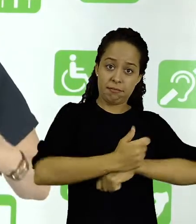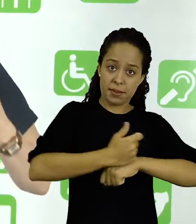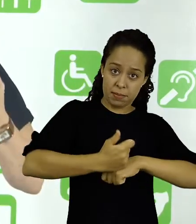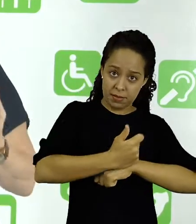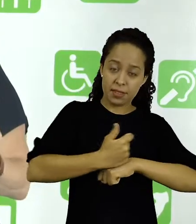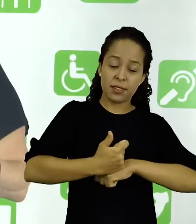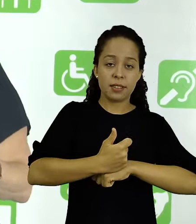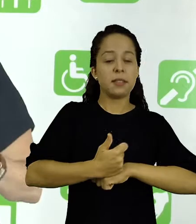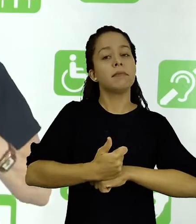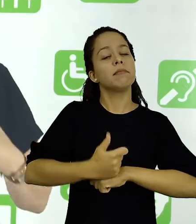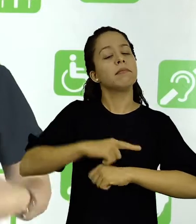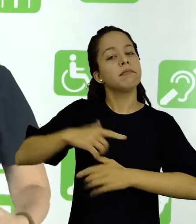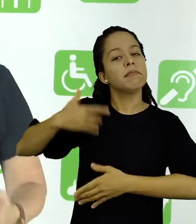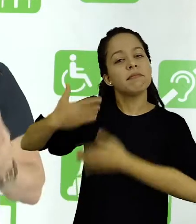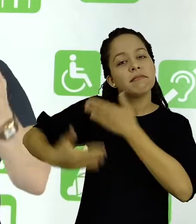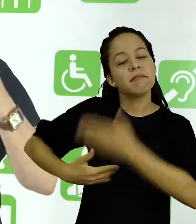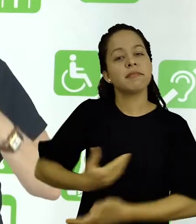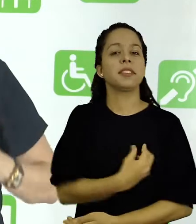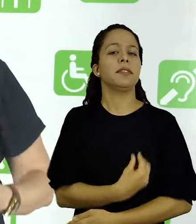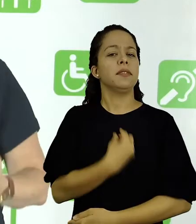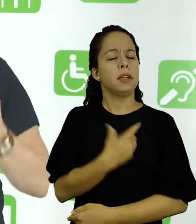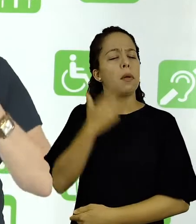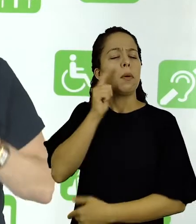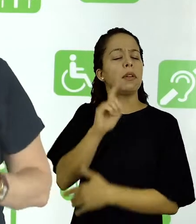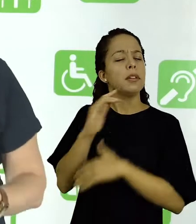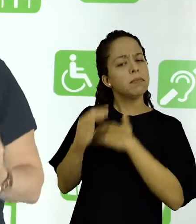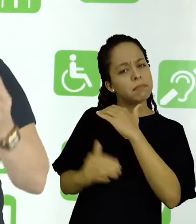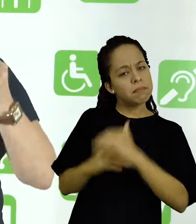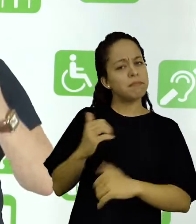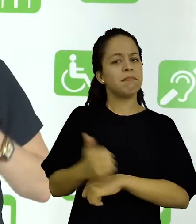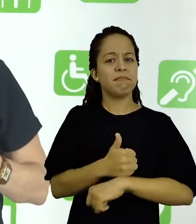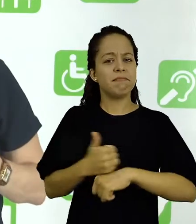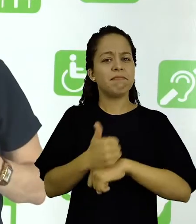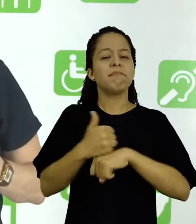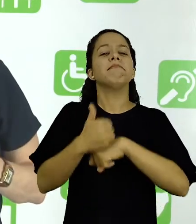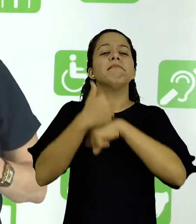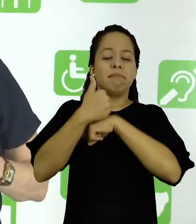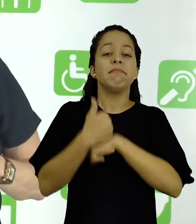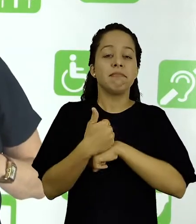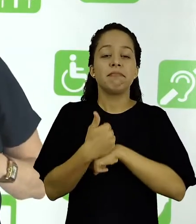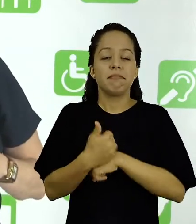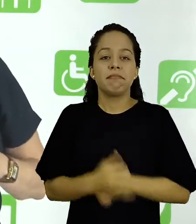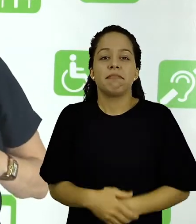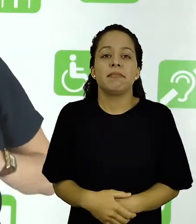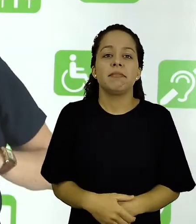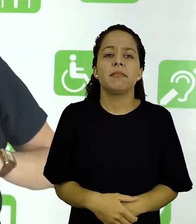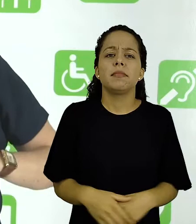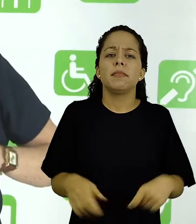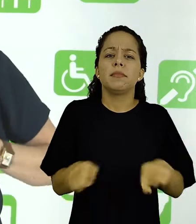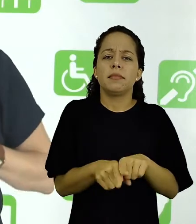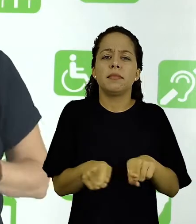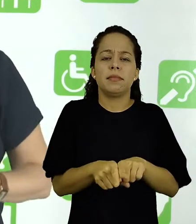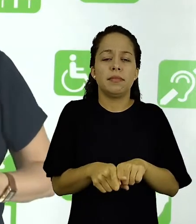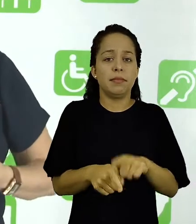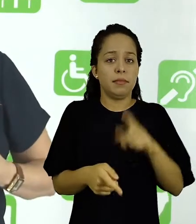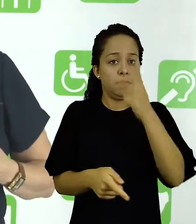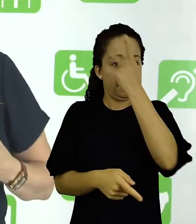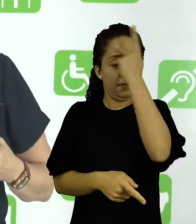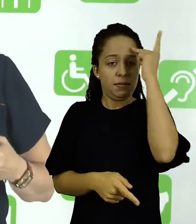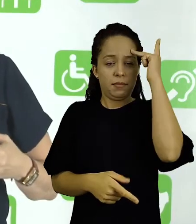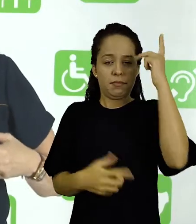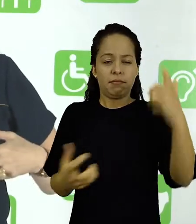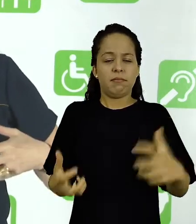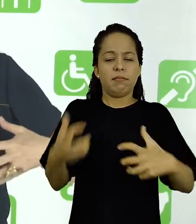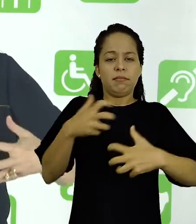artista vai adquirindo ao longo de sua vida, de sua experiência, e na qual ele impinge